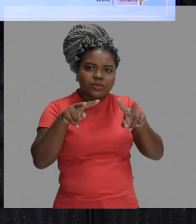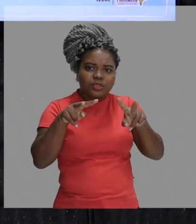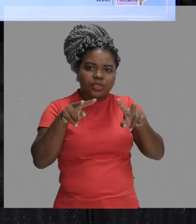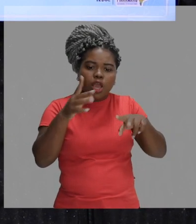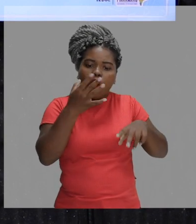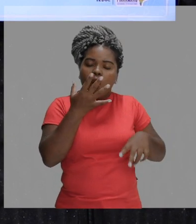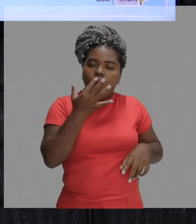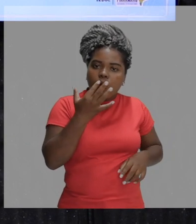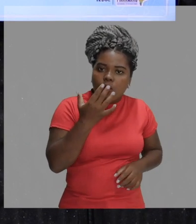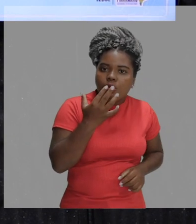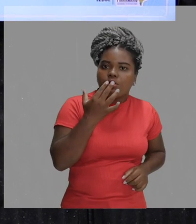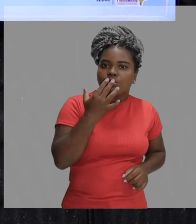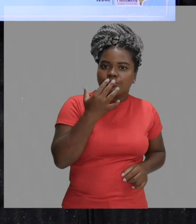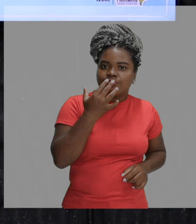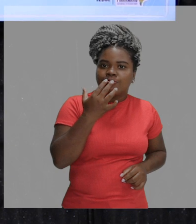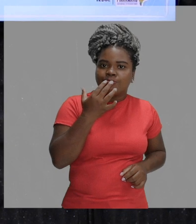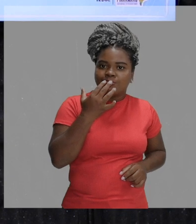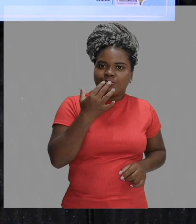aparecendo aí para você.